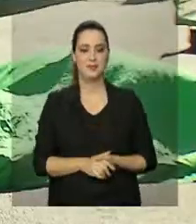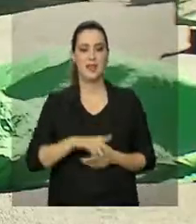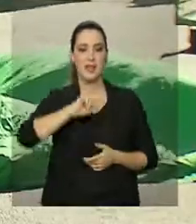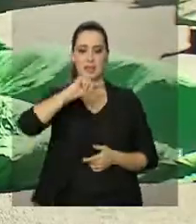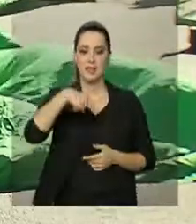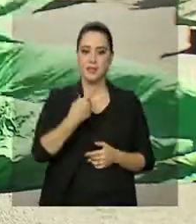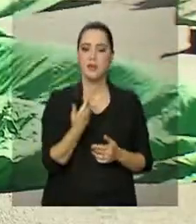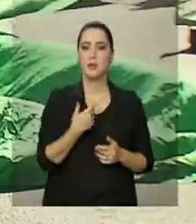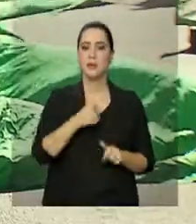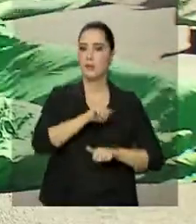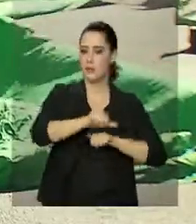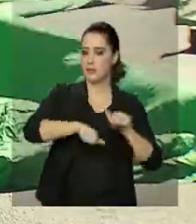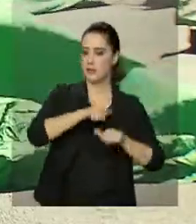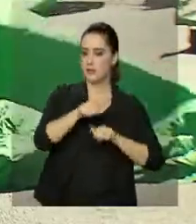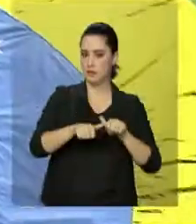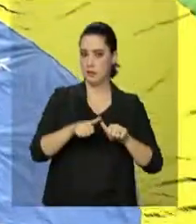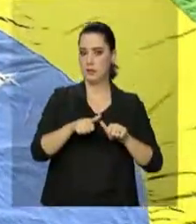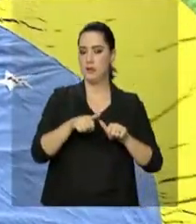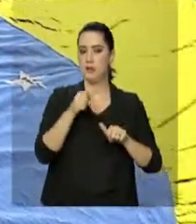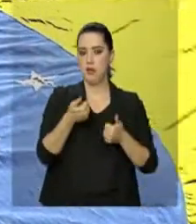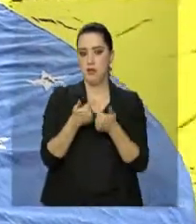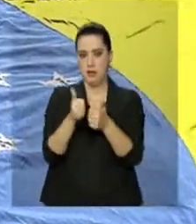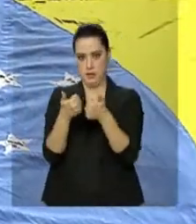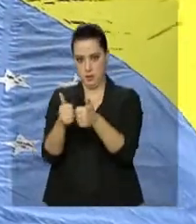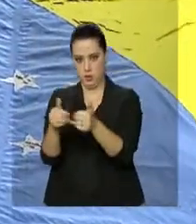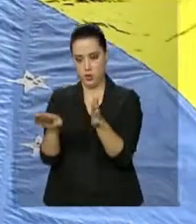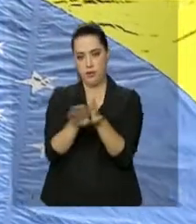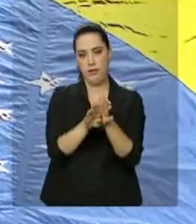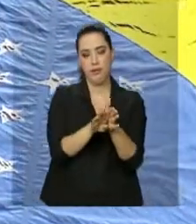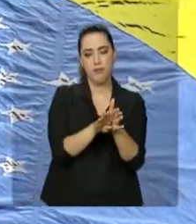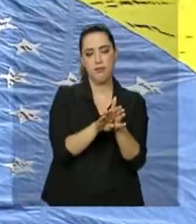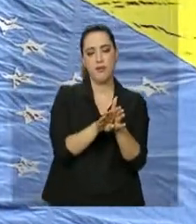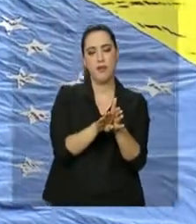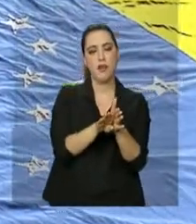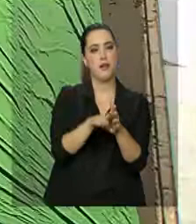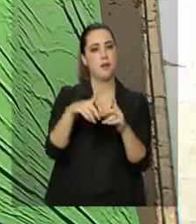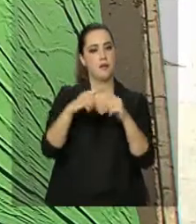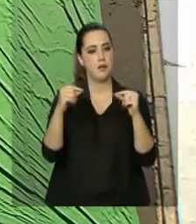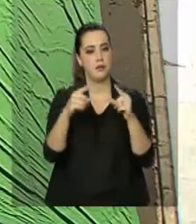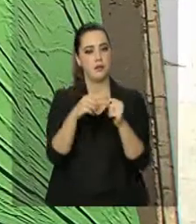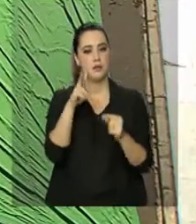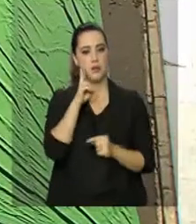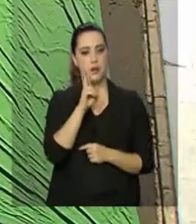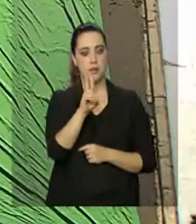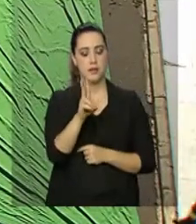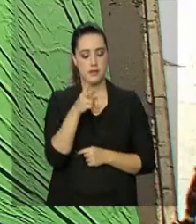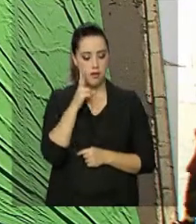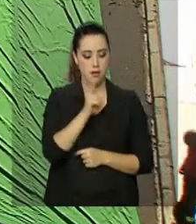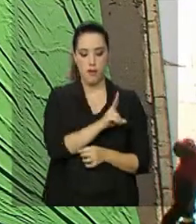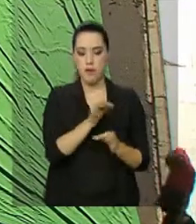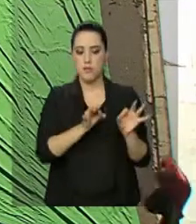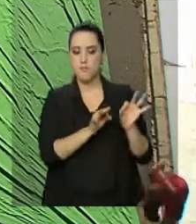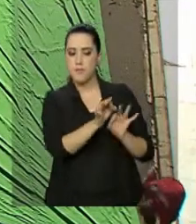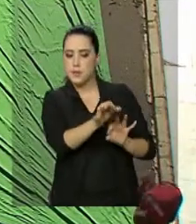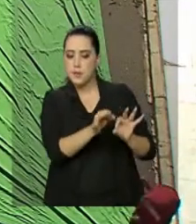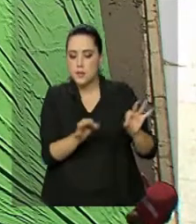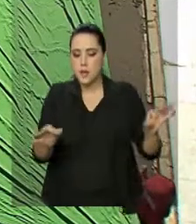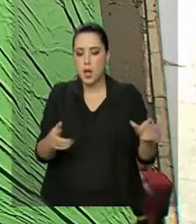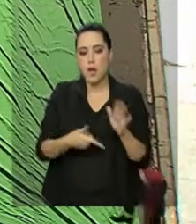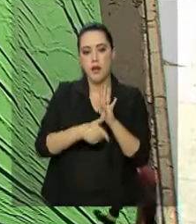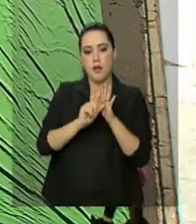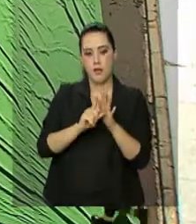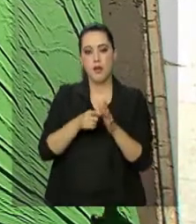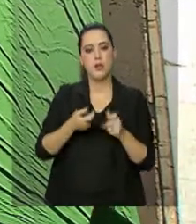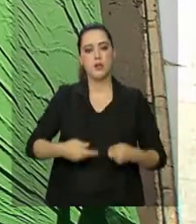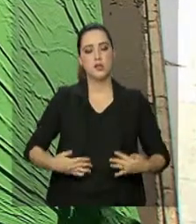a bandeira é transportada para Brasília, por onde passa por uma minuciosa inspeção do corpo de bombeiros antes